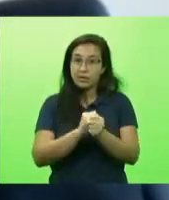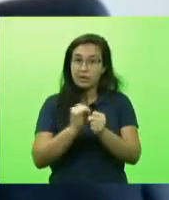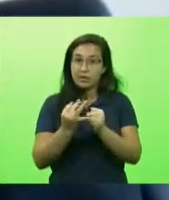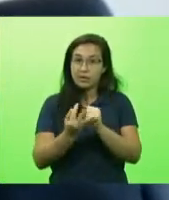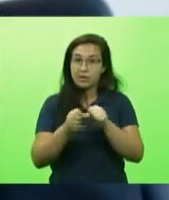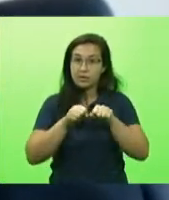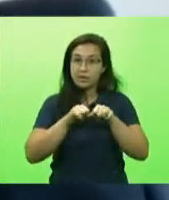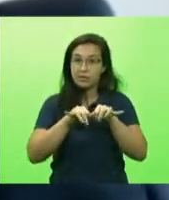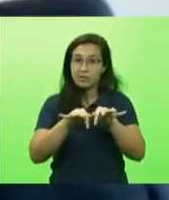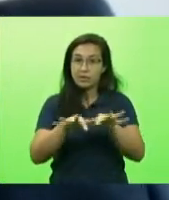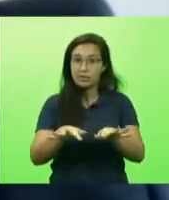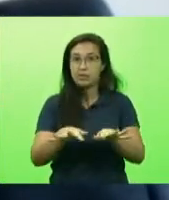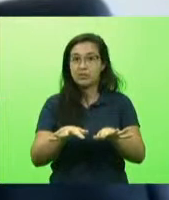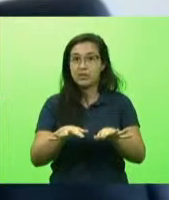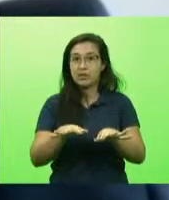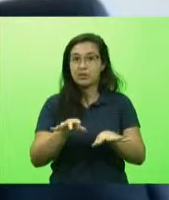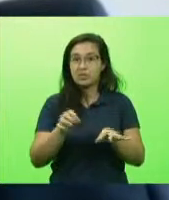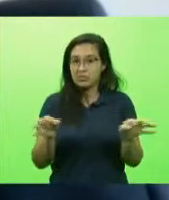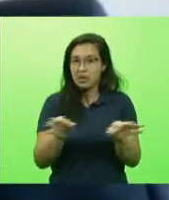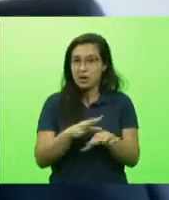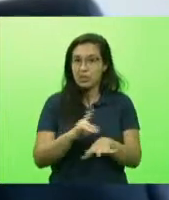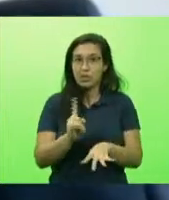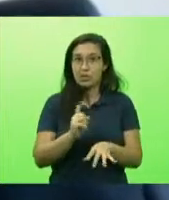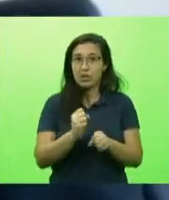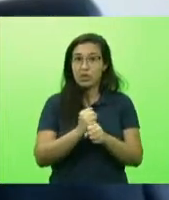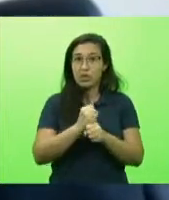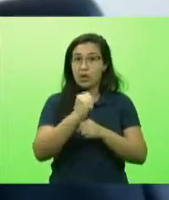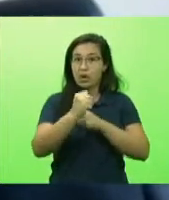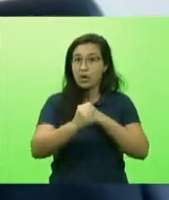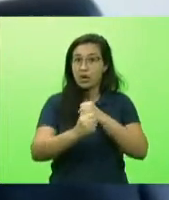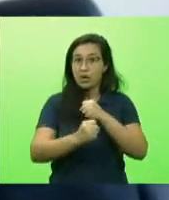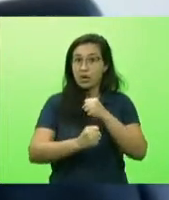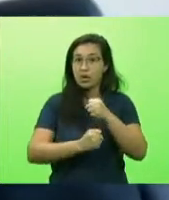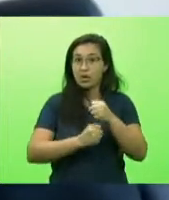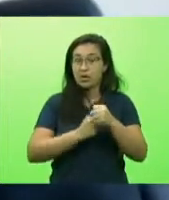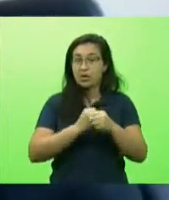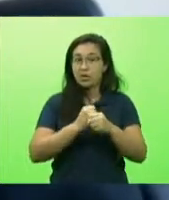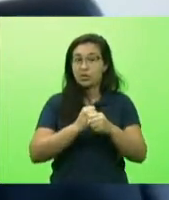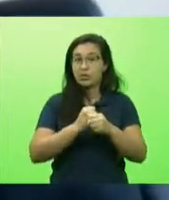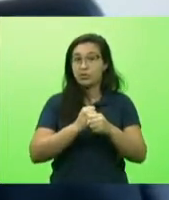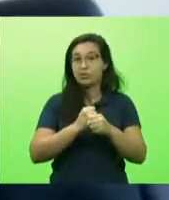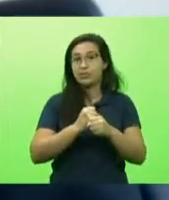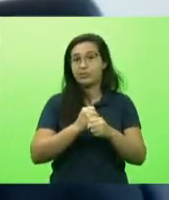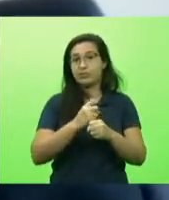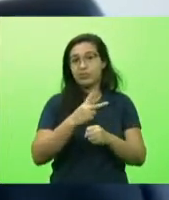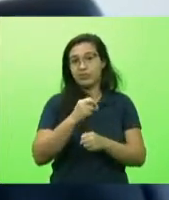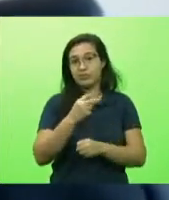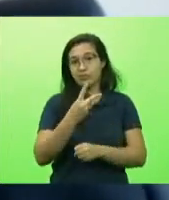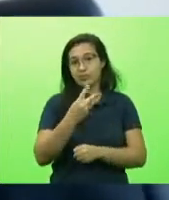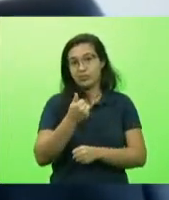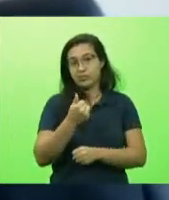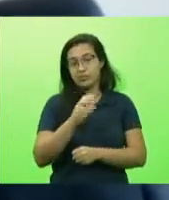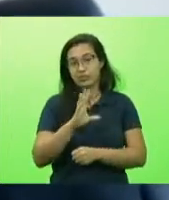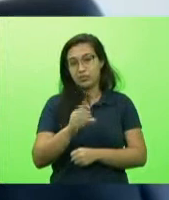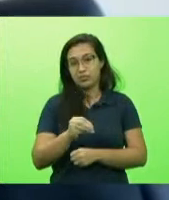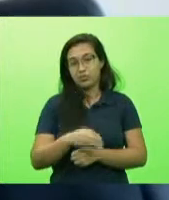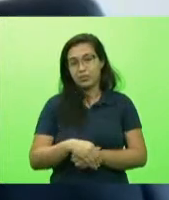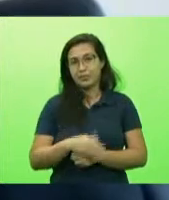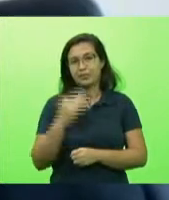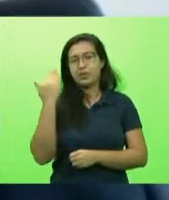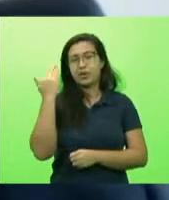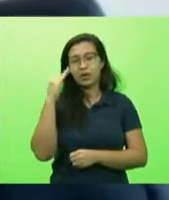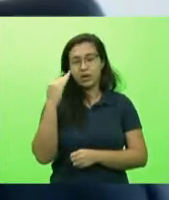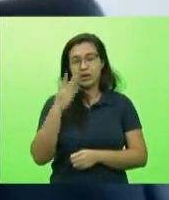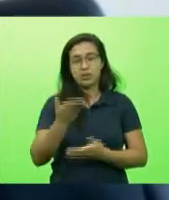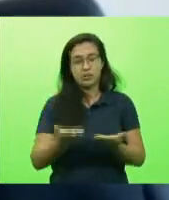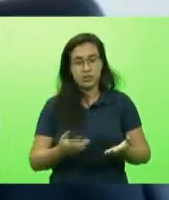todo o ano de 2021 as atividades estão regradas de forma segura que nós precisamos recumprir essas regras entendo essa angústia eu também